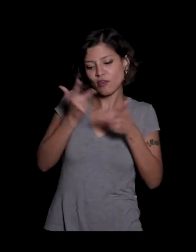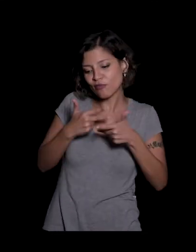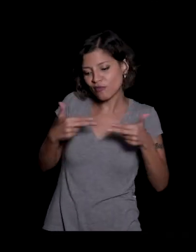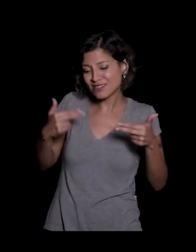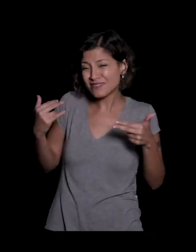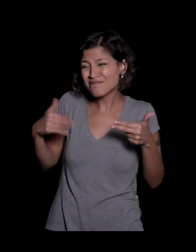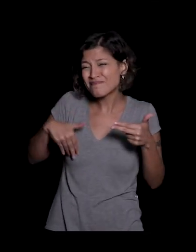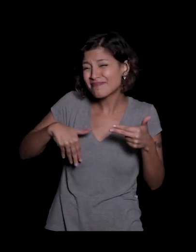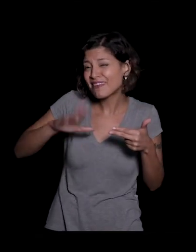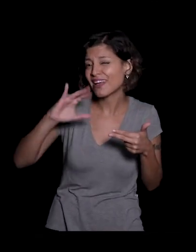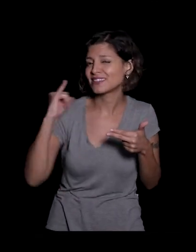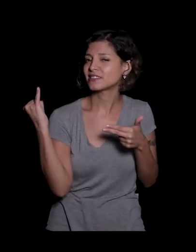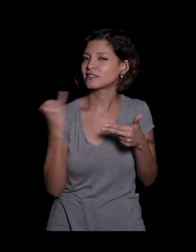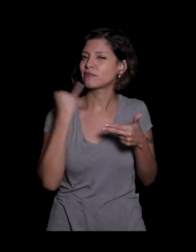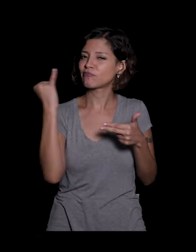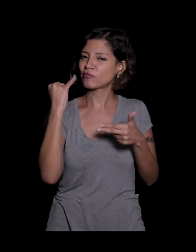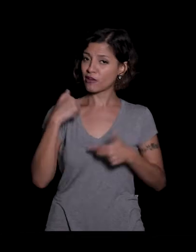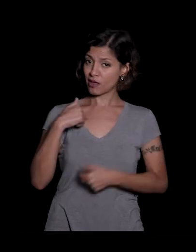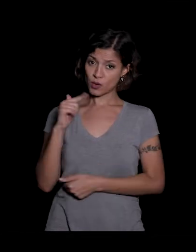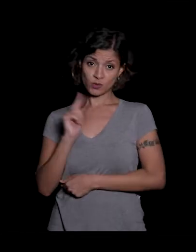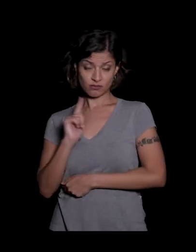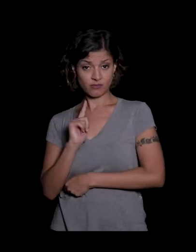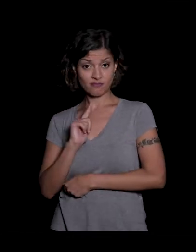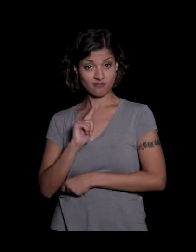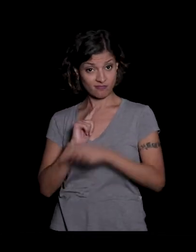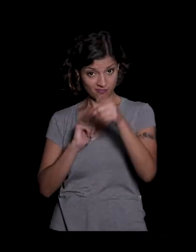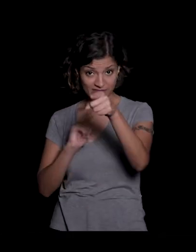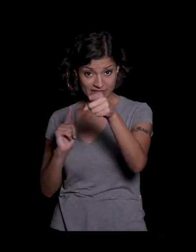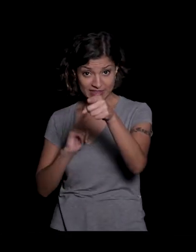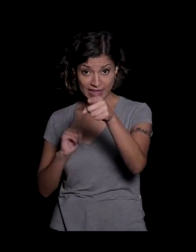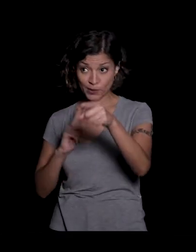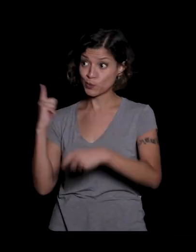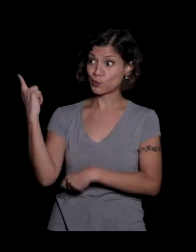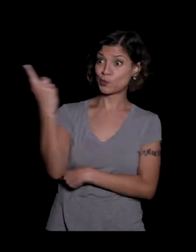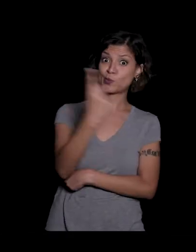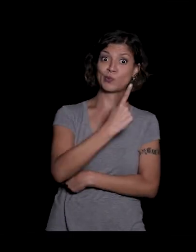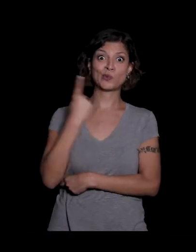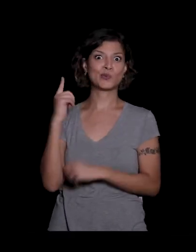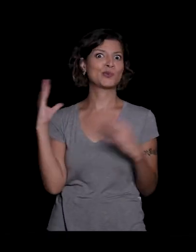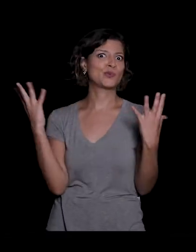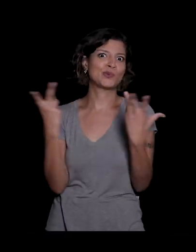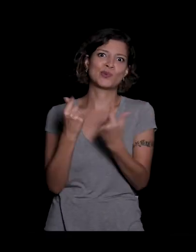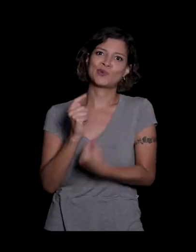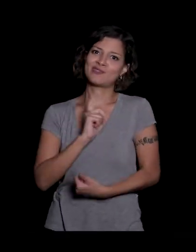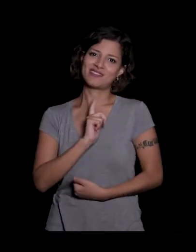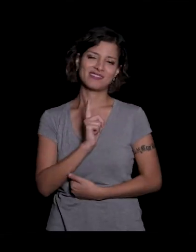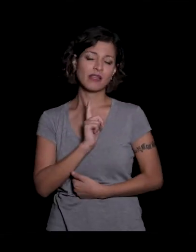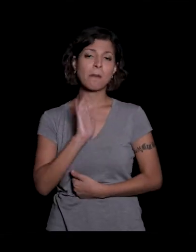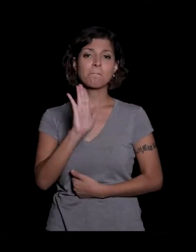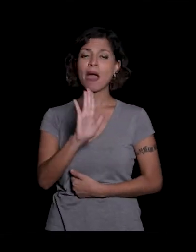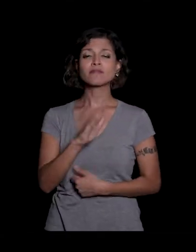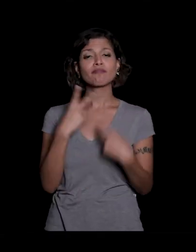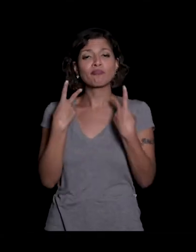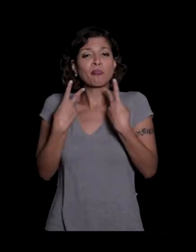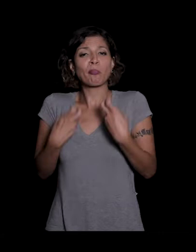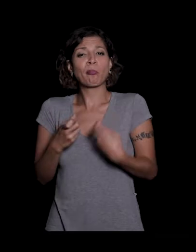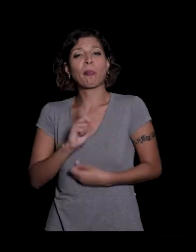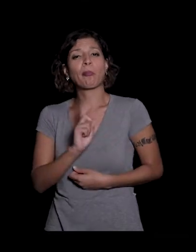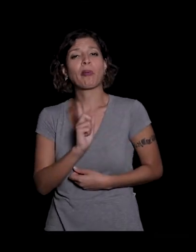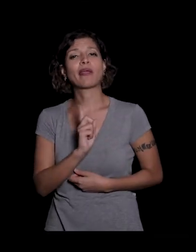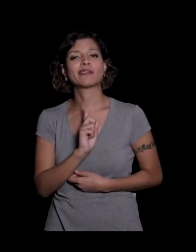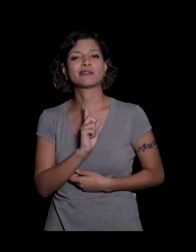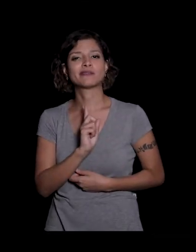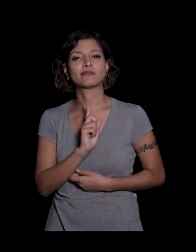mais importante que eu tenho que você tem e que todo mundo tem e não percebe às vezes